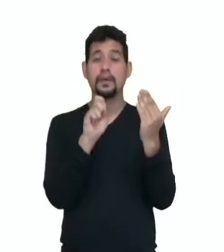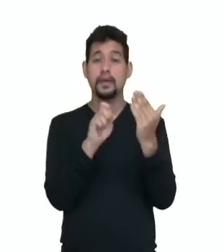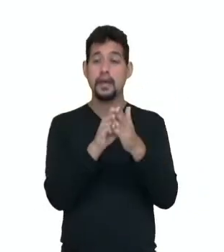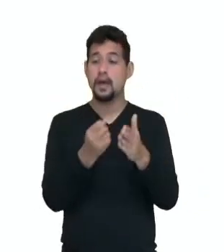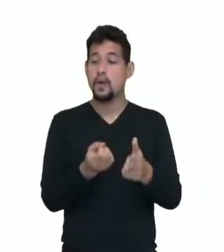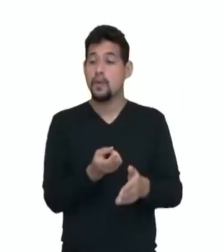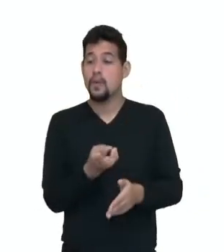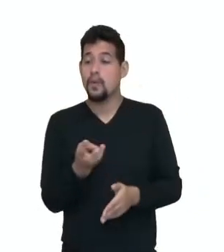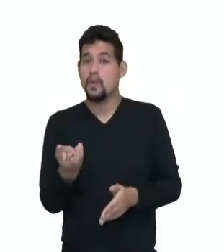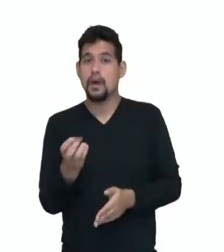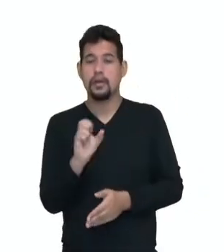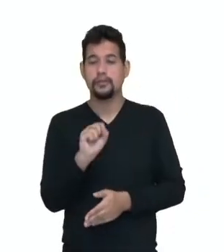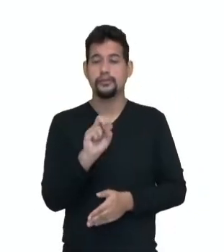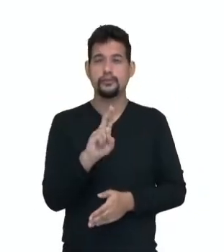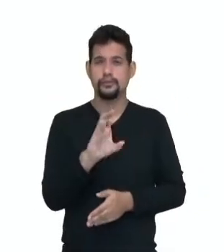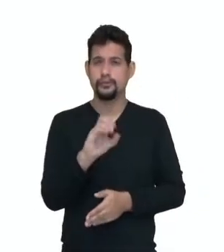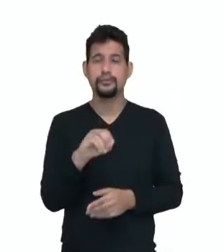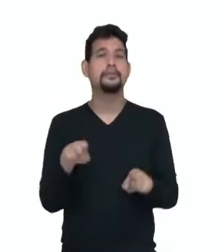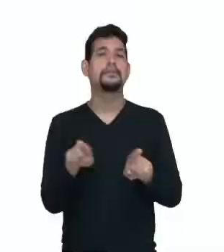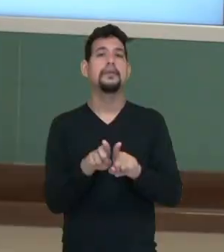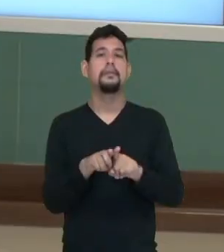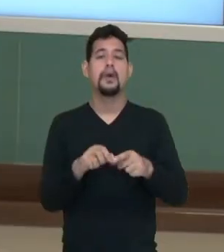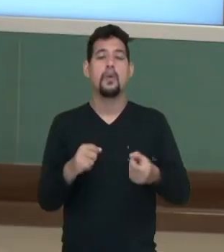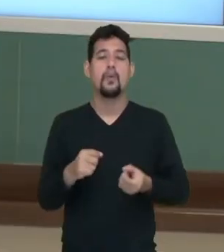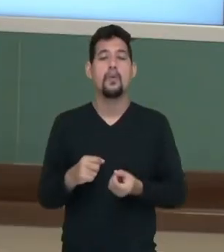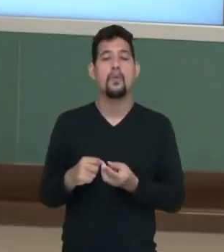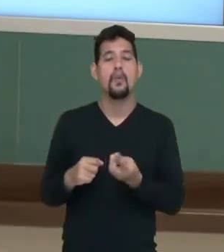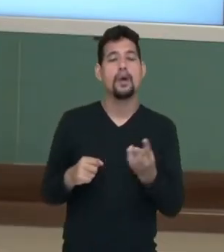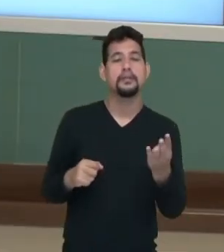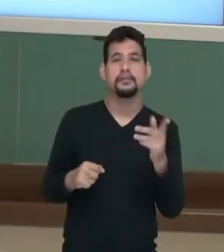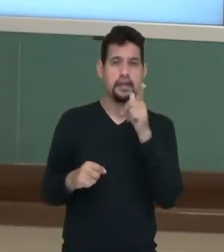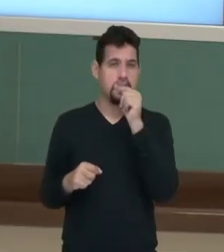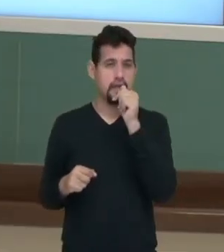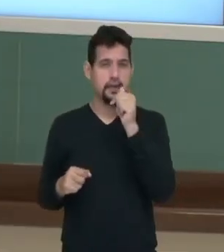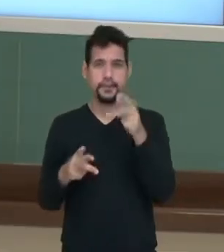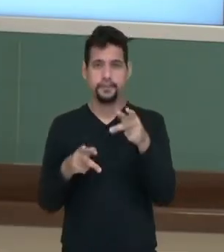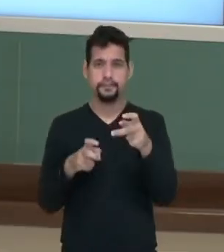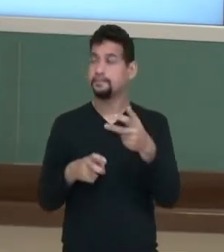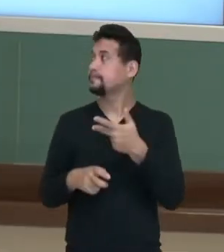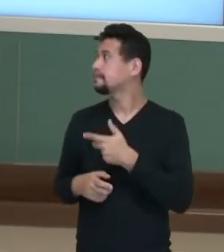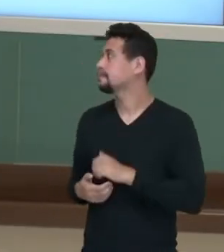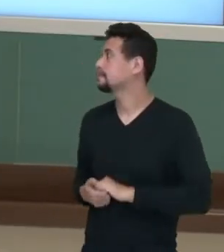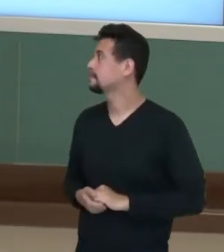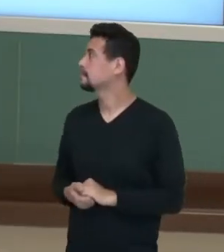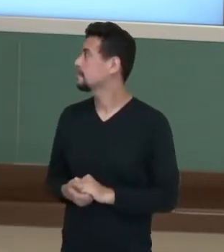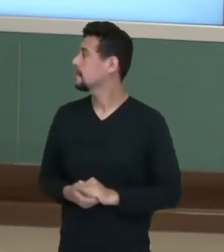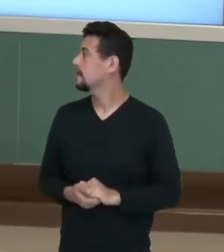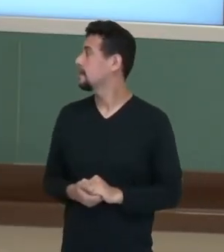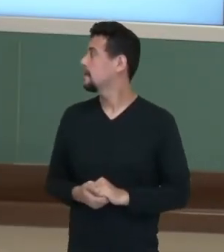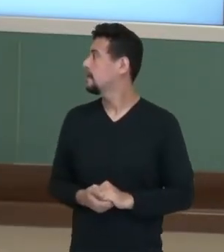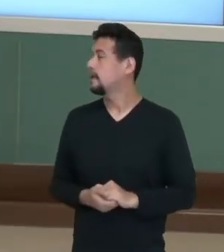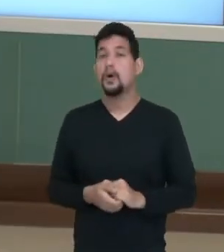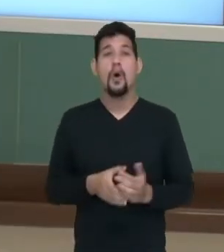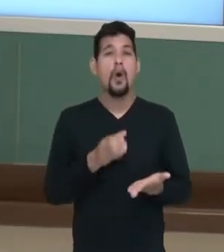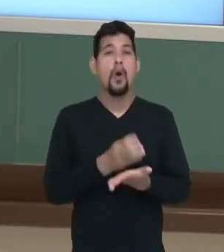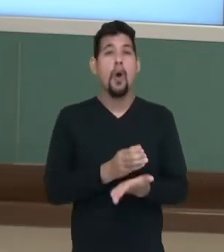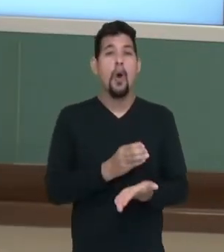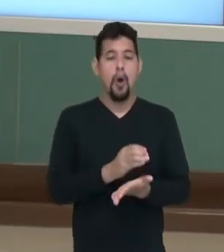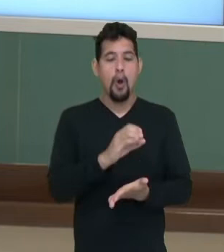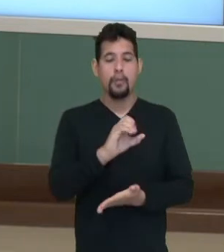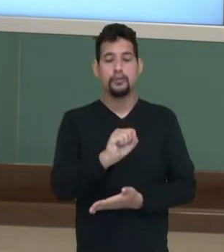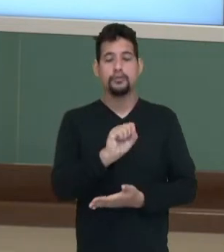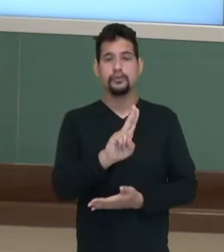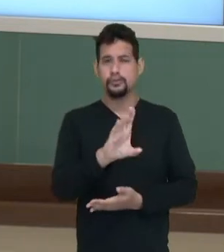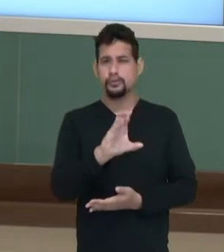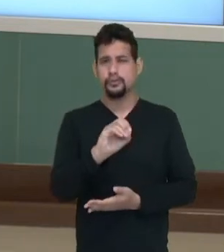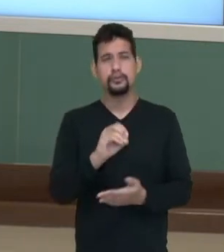quantidade de suco e a quantidade de água. Olha aqui. Copos de suco concentrado. Se eu usar